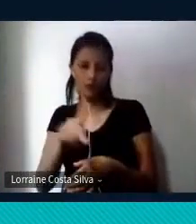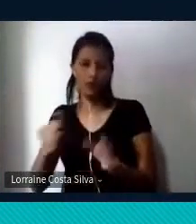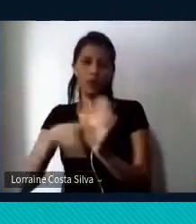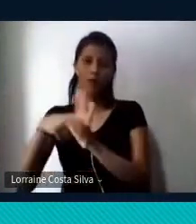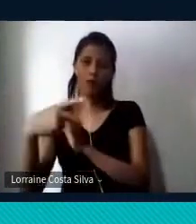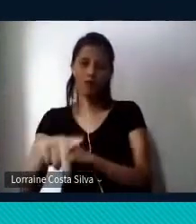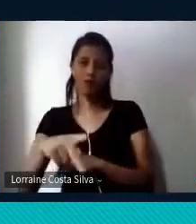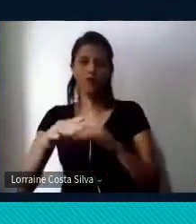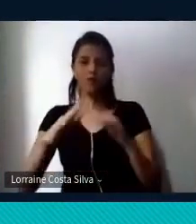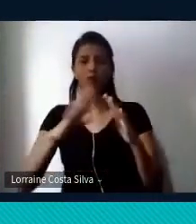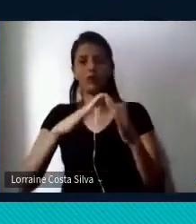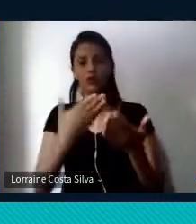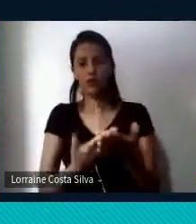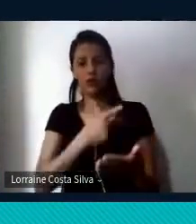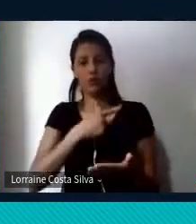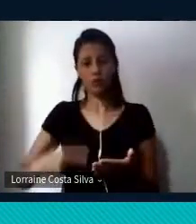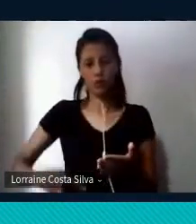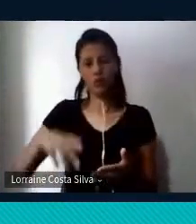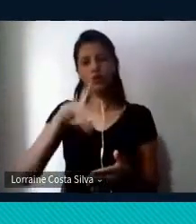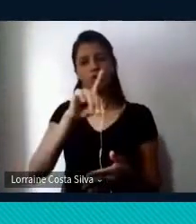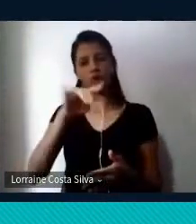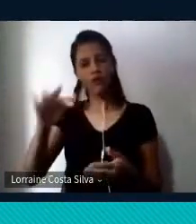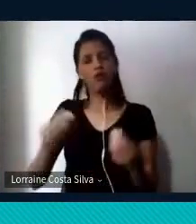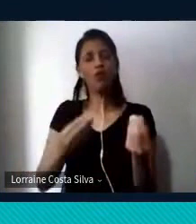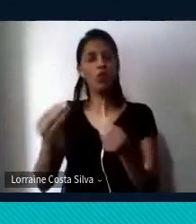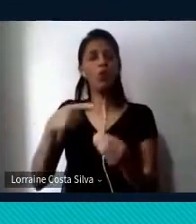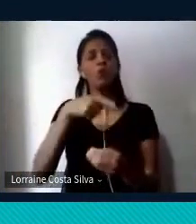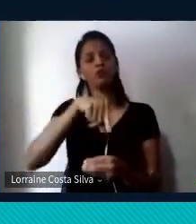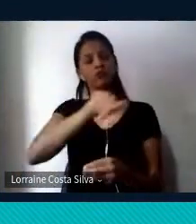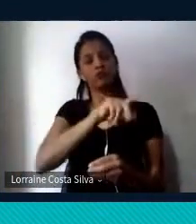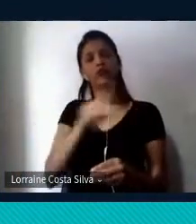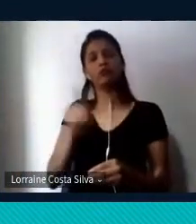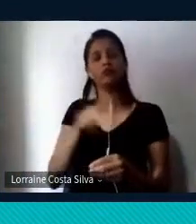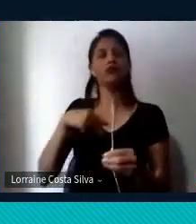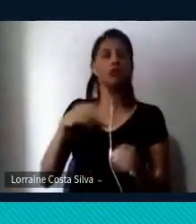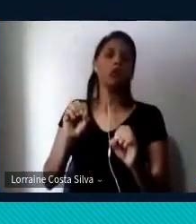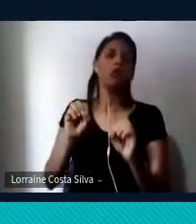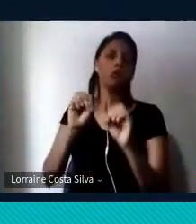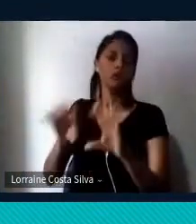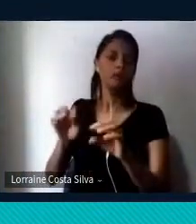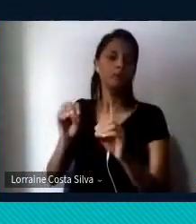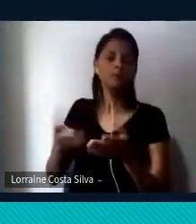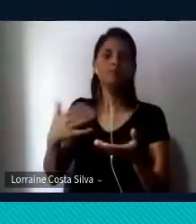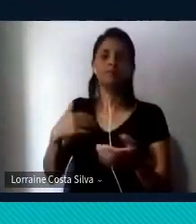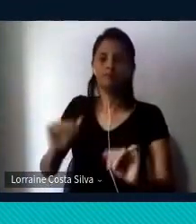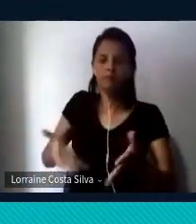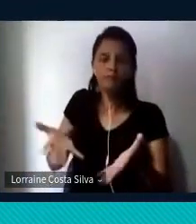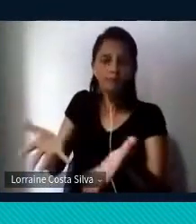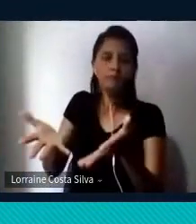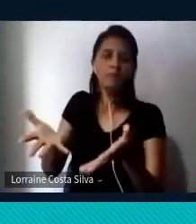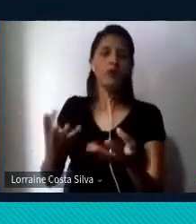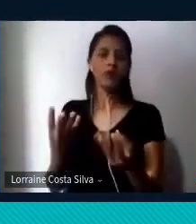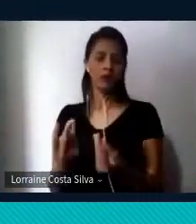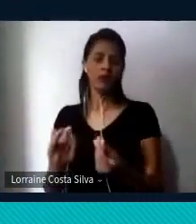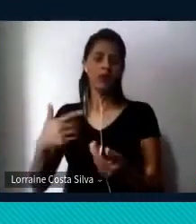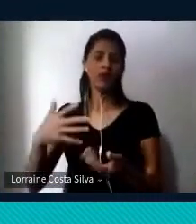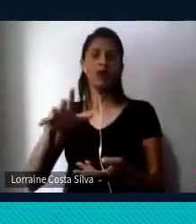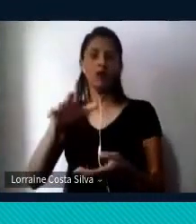Distrito Federal sobre como eles podem sensibilizar os alunos deles em relação à desinformação científica.